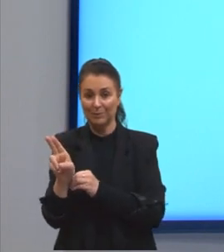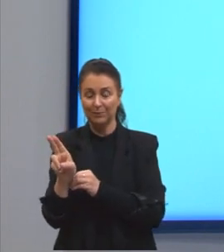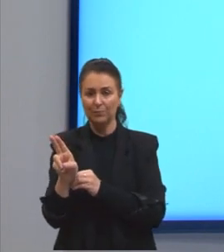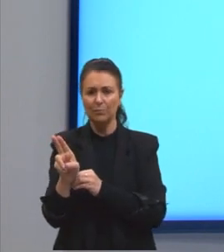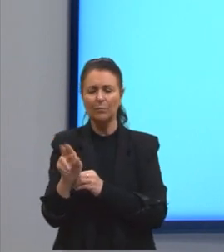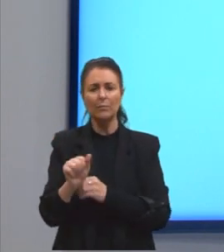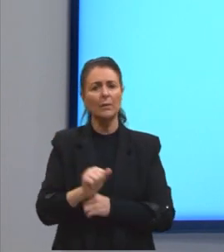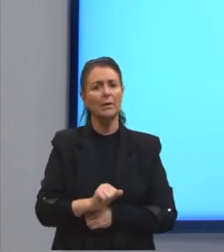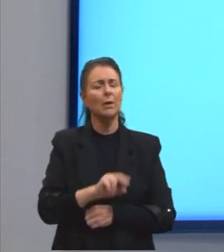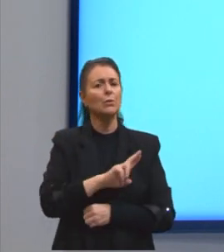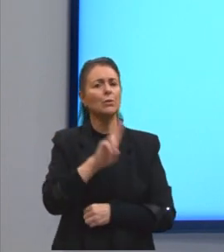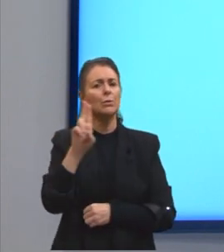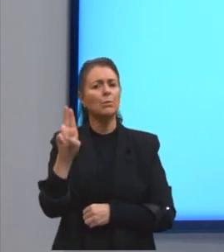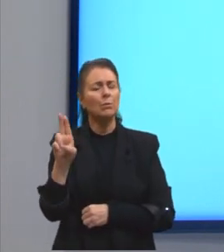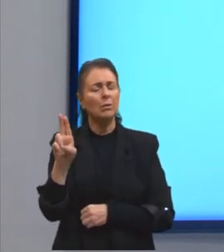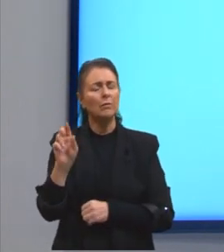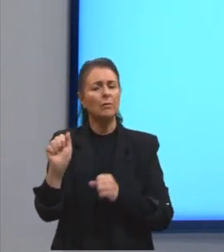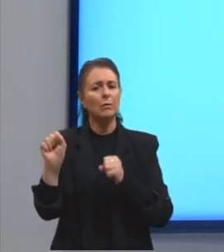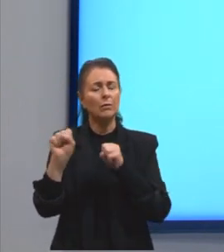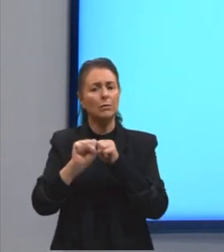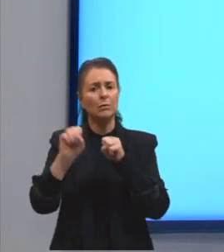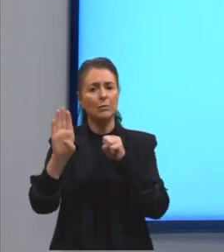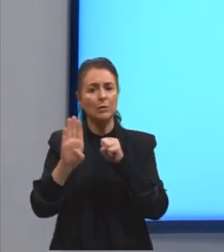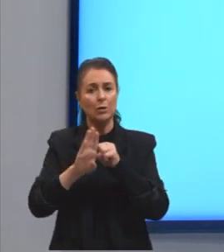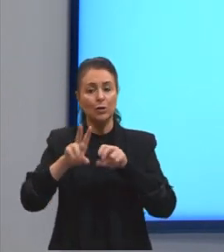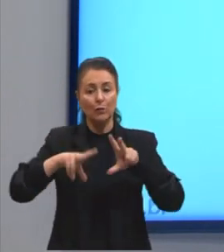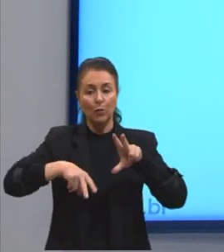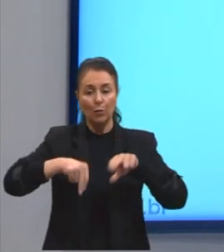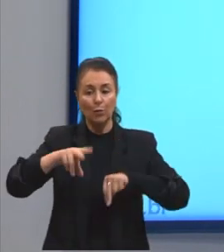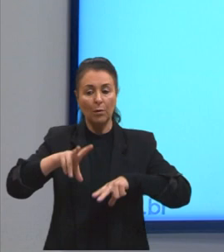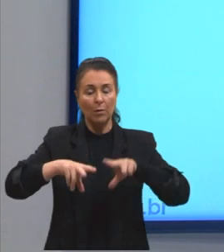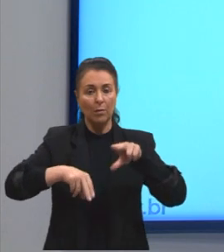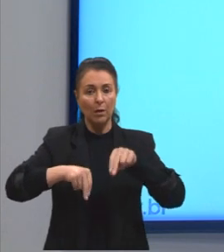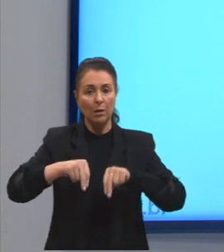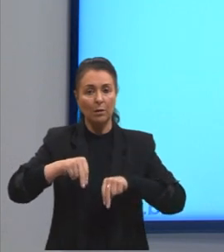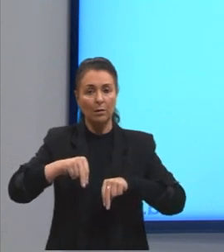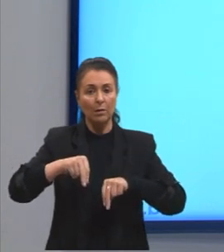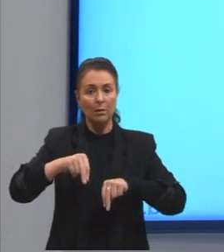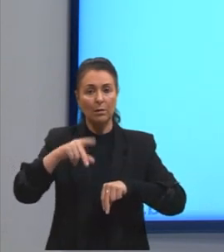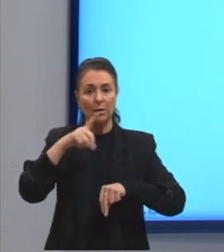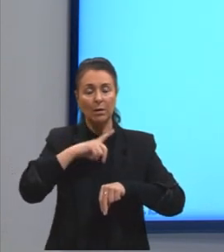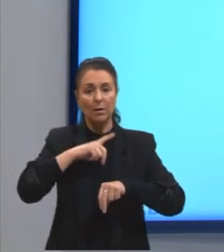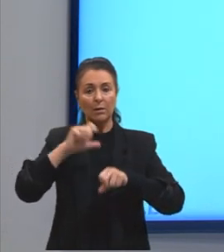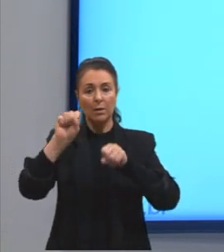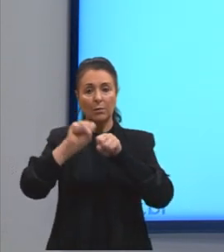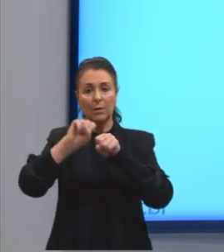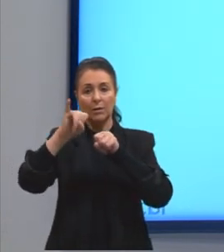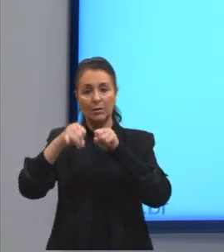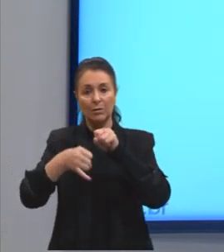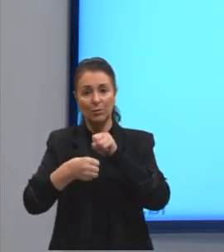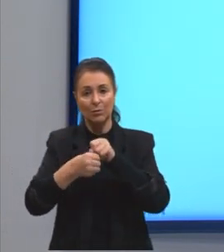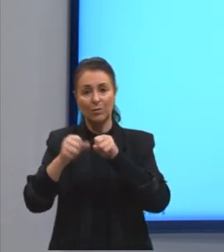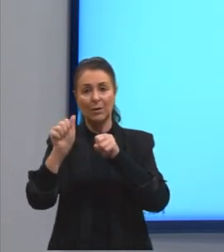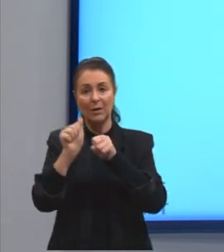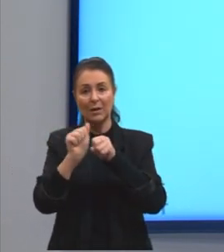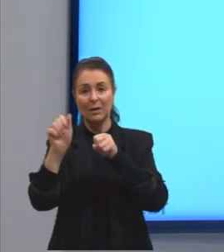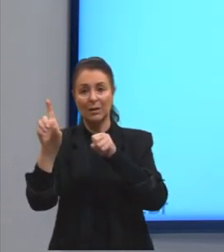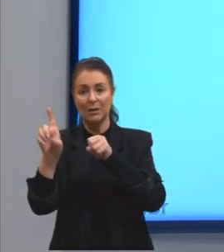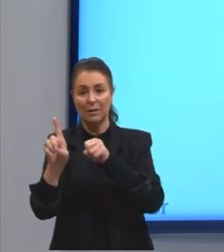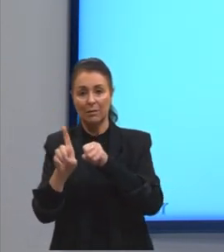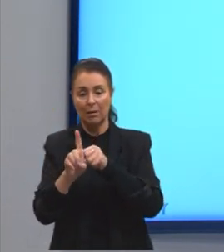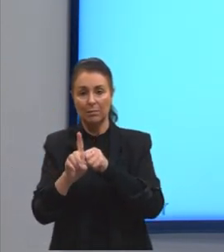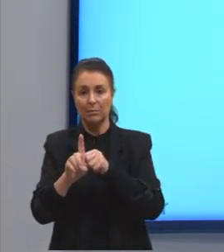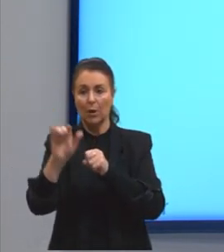se o nome for um substantivo concreto, a gente vai ter ali um adjunto adnominal. O